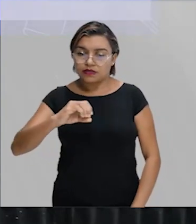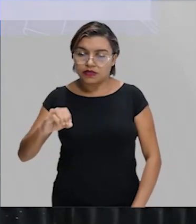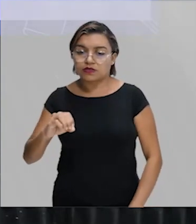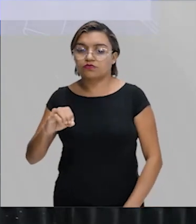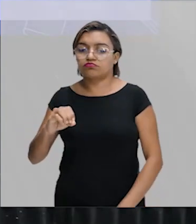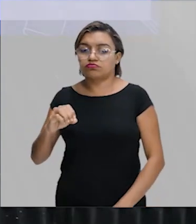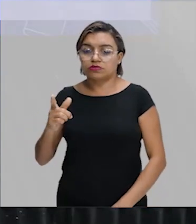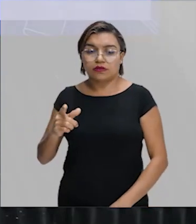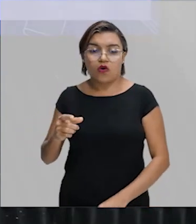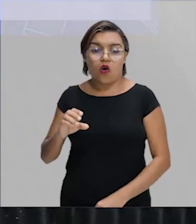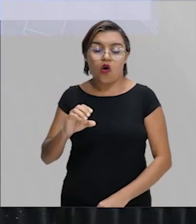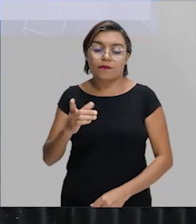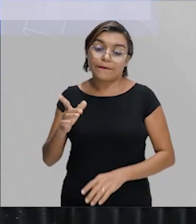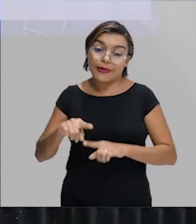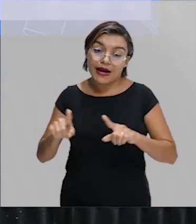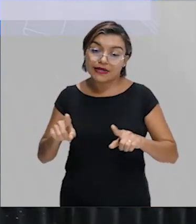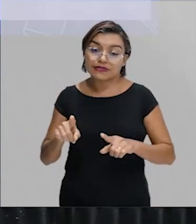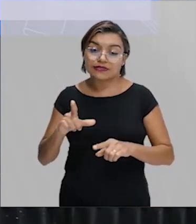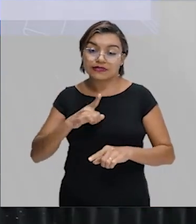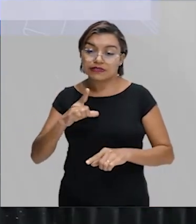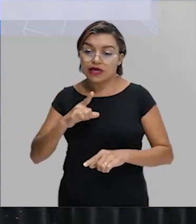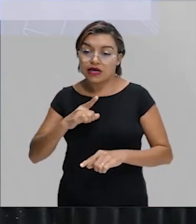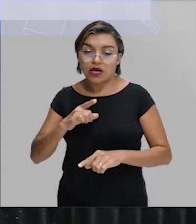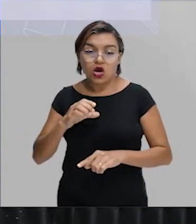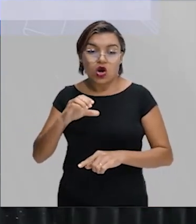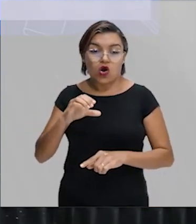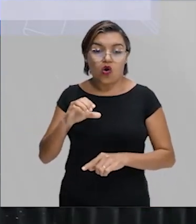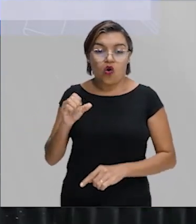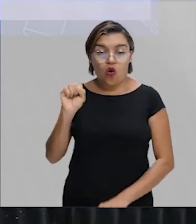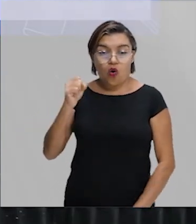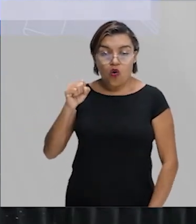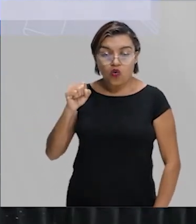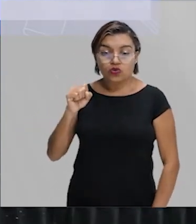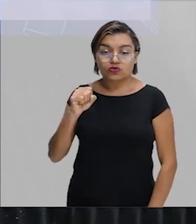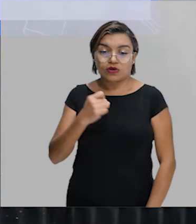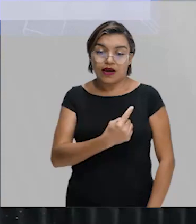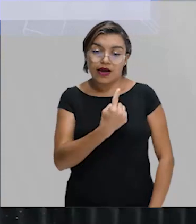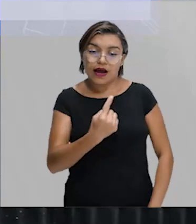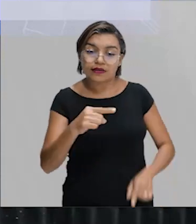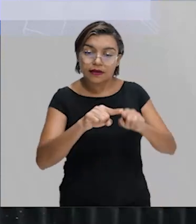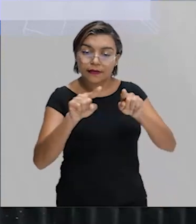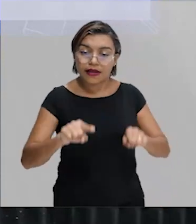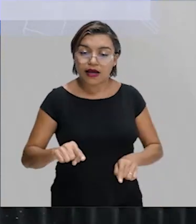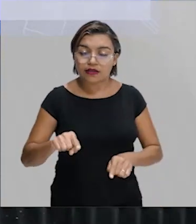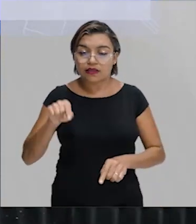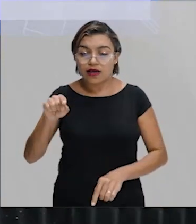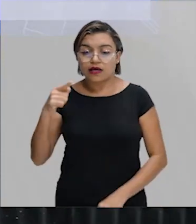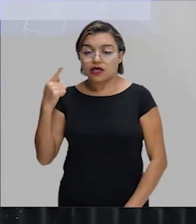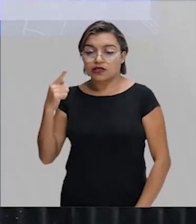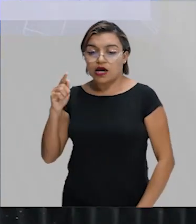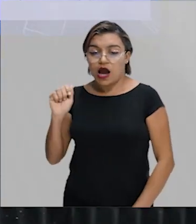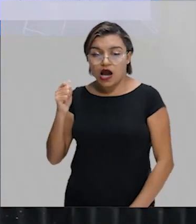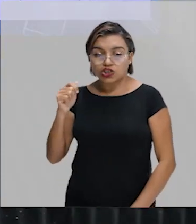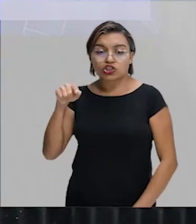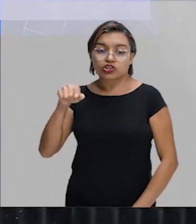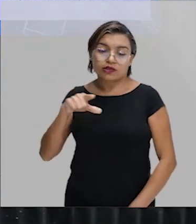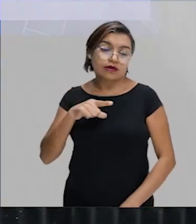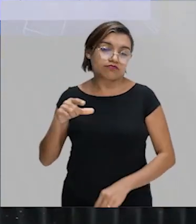nenhuma proteção legal. Um texto de Eduardo Galeano. Vamos ver o que a questão te pergunta.